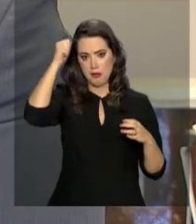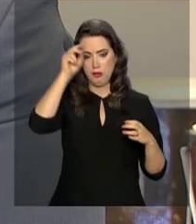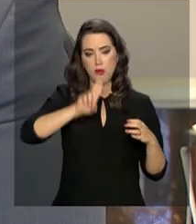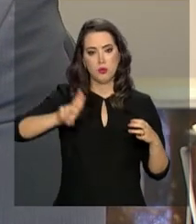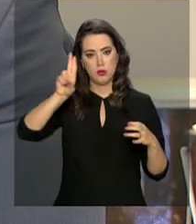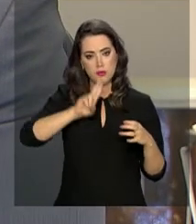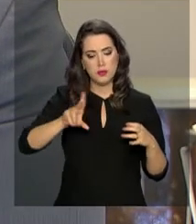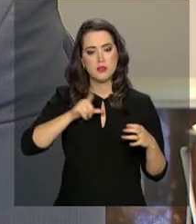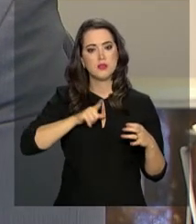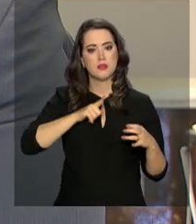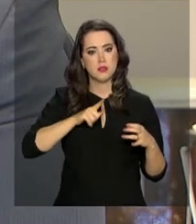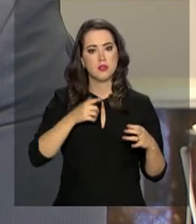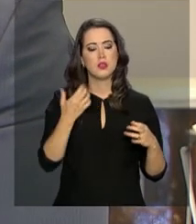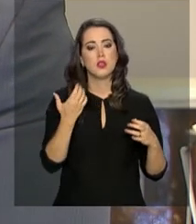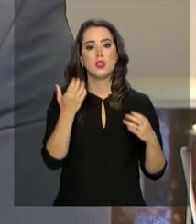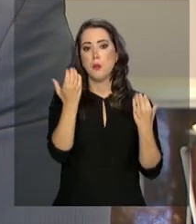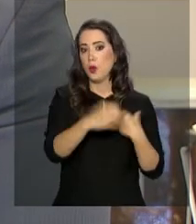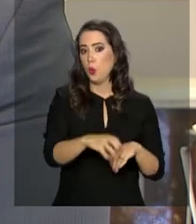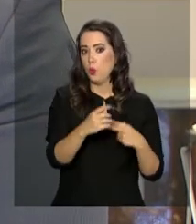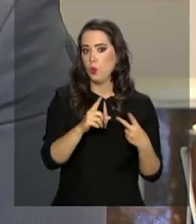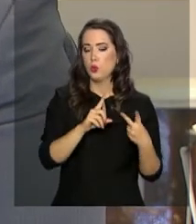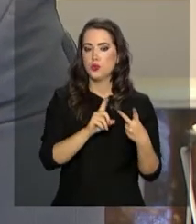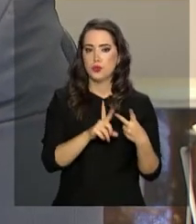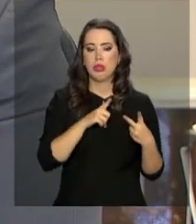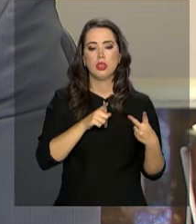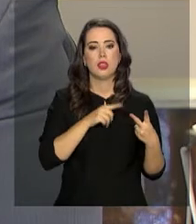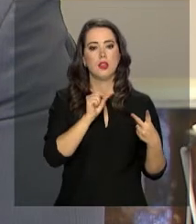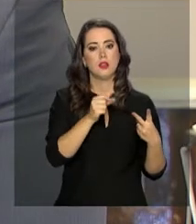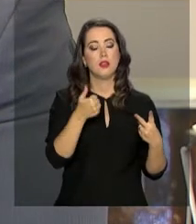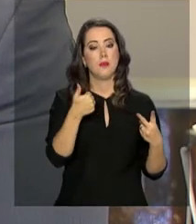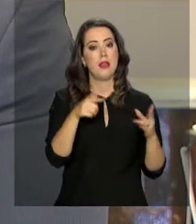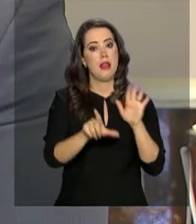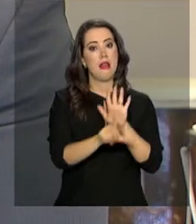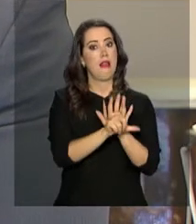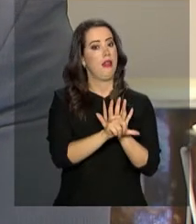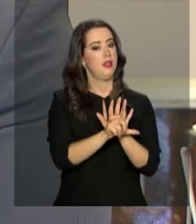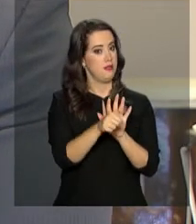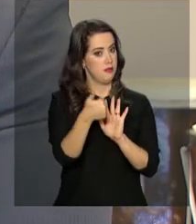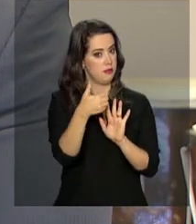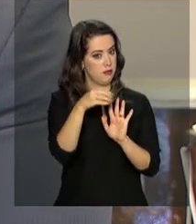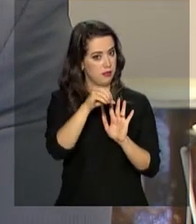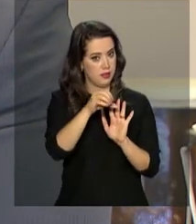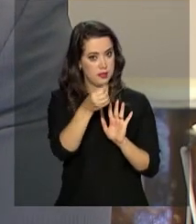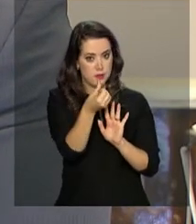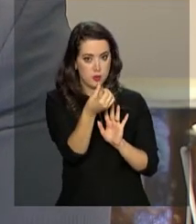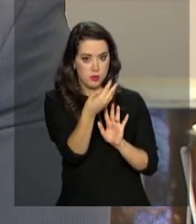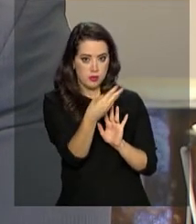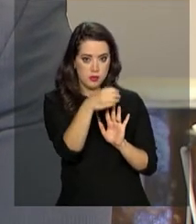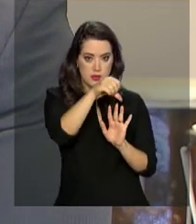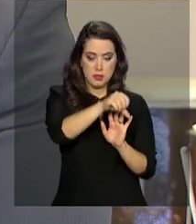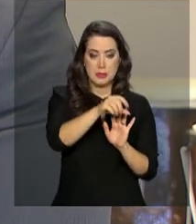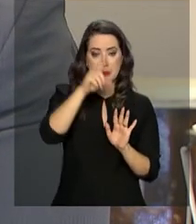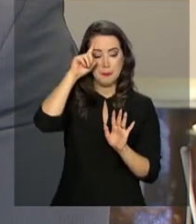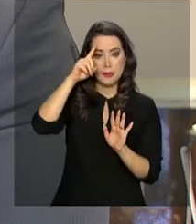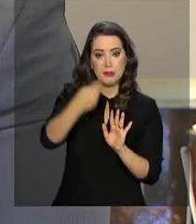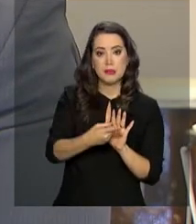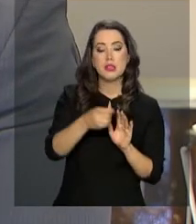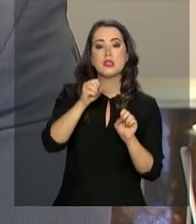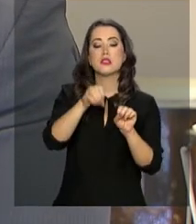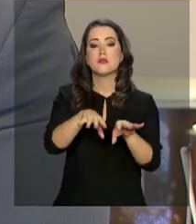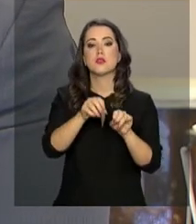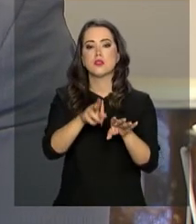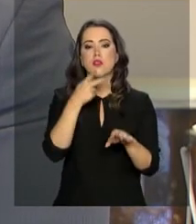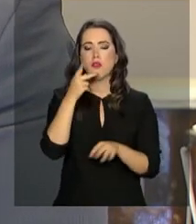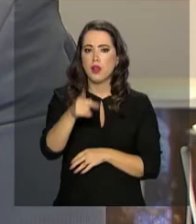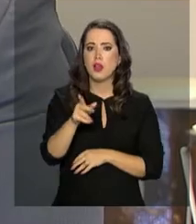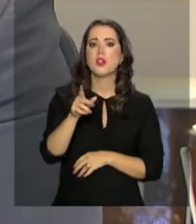universidades e no serviço público, nós temos a Lei 10.639, que é a lei que obriga as escolas a lecionarem sobre a